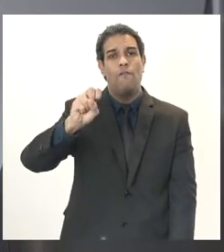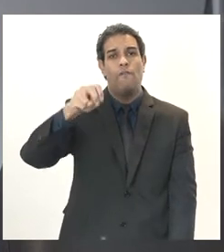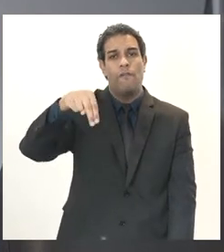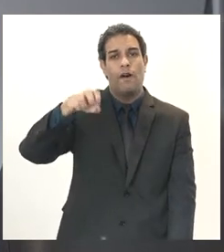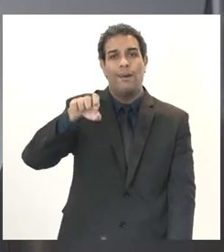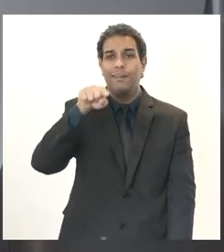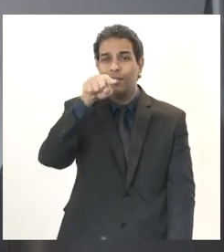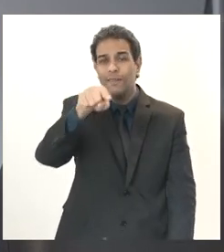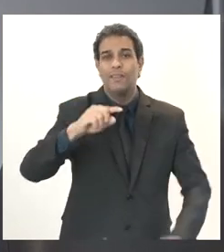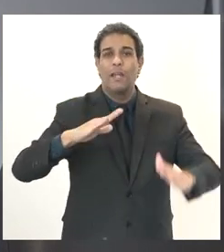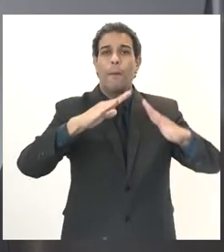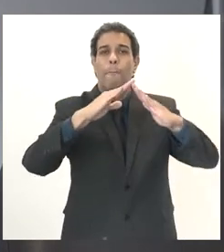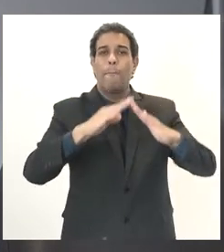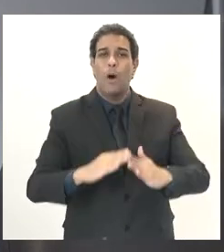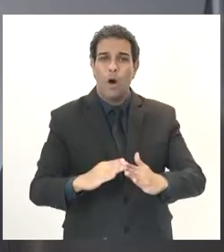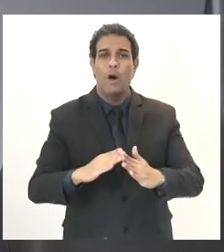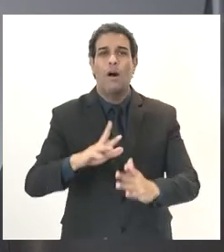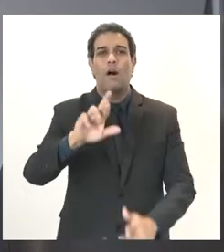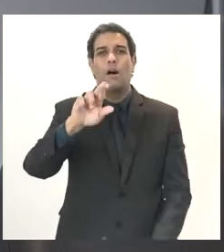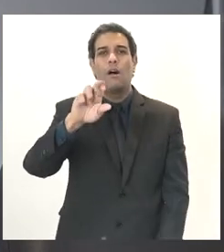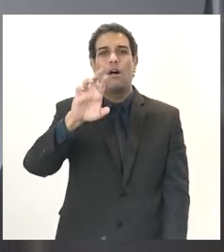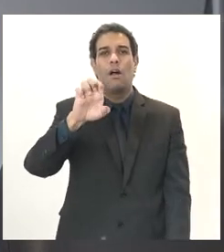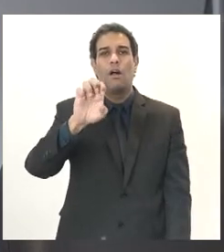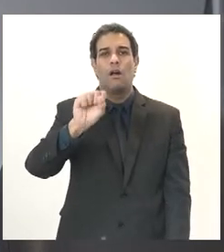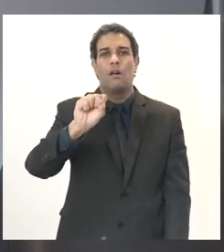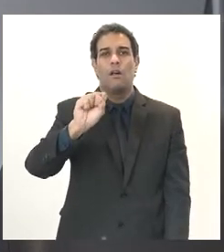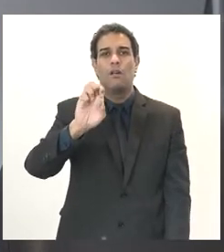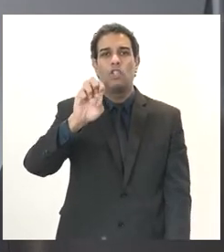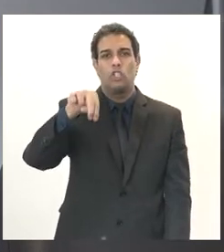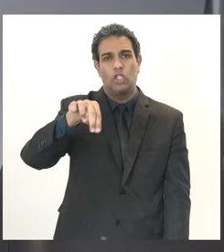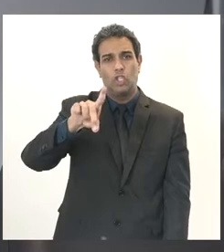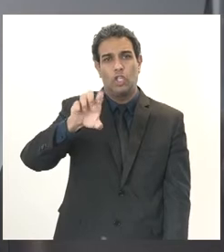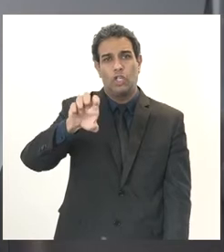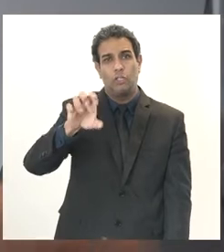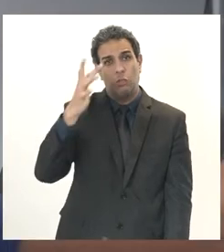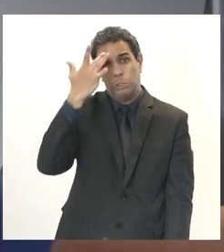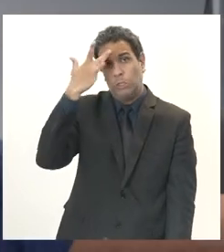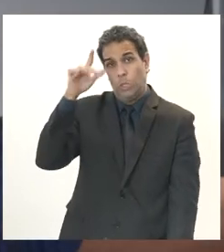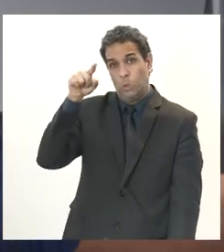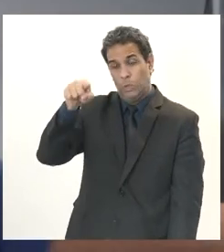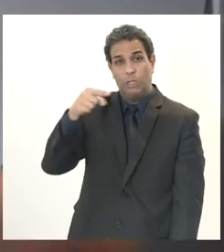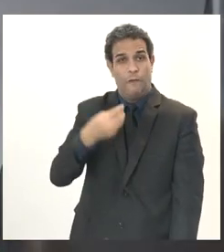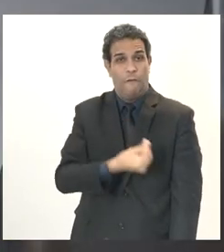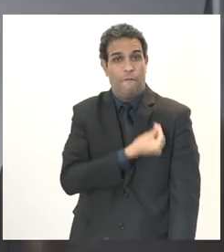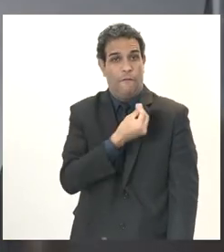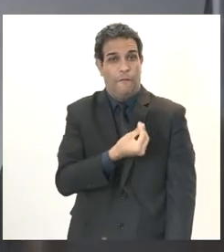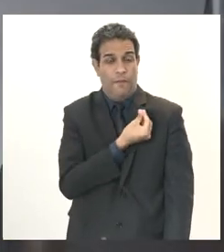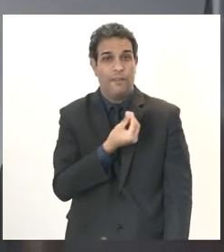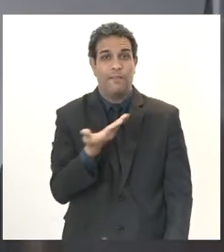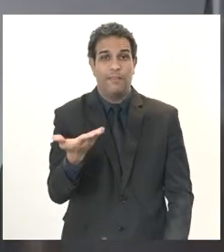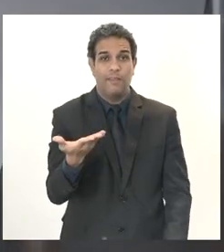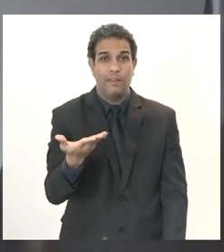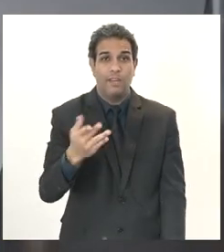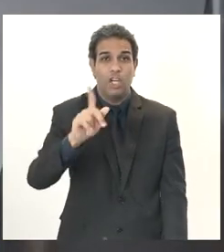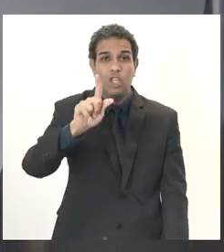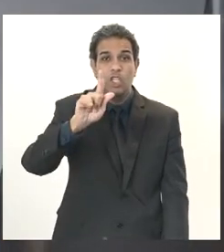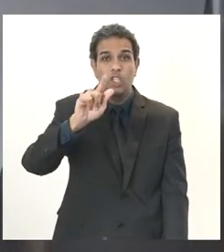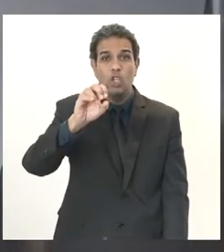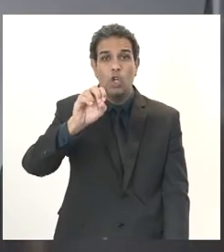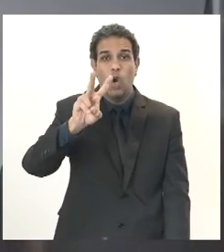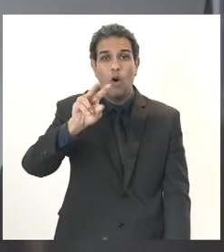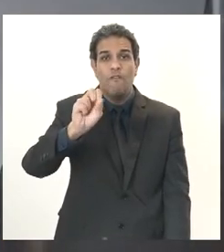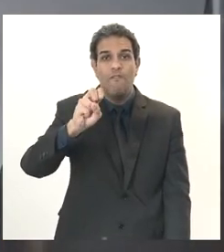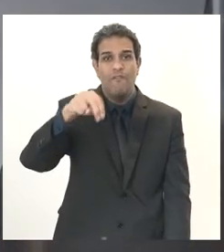Giovanni está aí está só aqui o símbolo do sindicato e não sei se o Giovanni está aí por favor Giovanni a palavra contigo